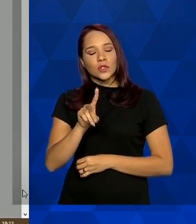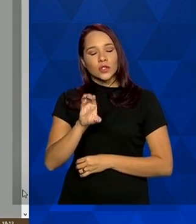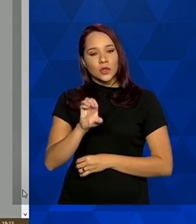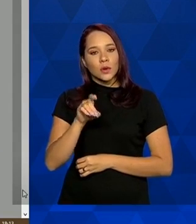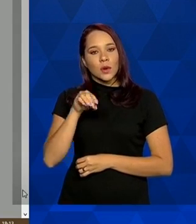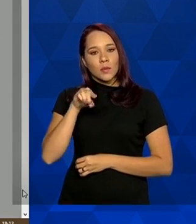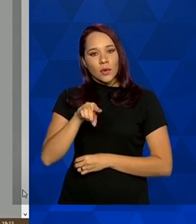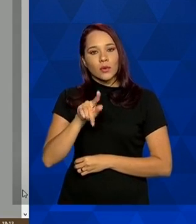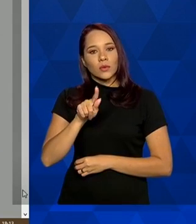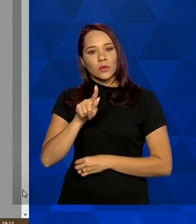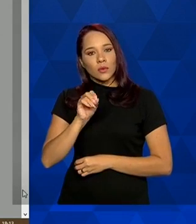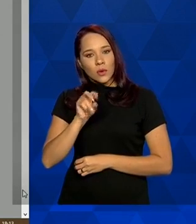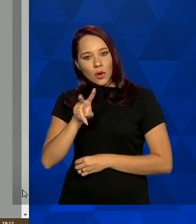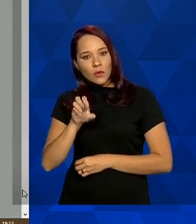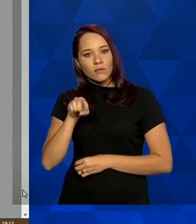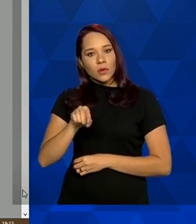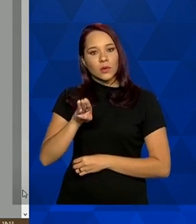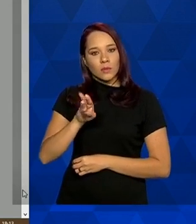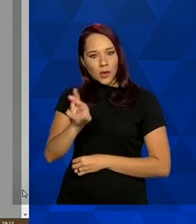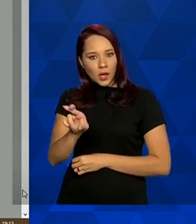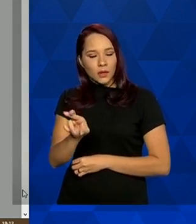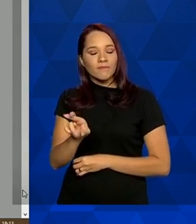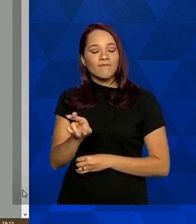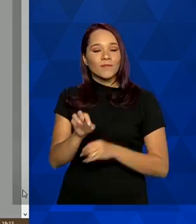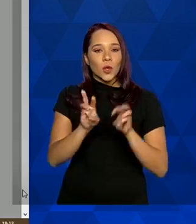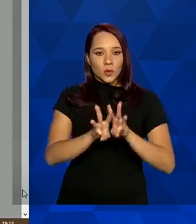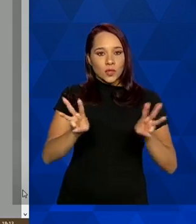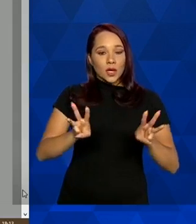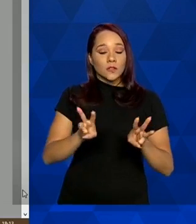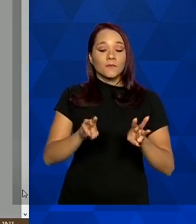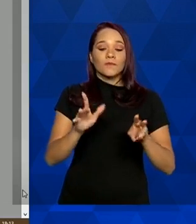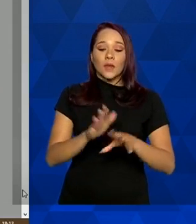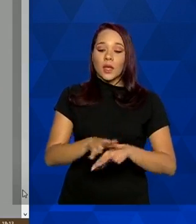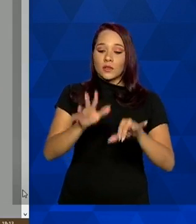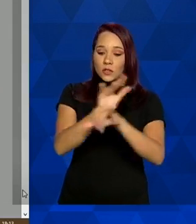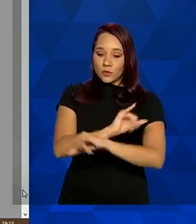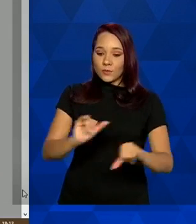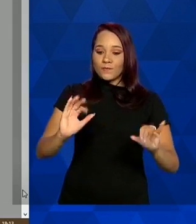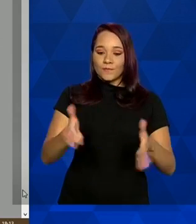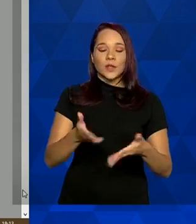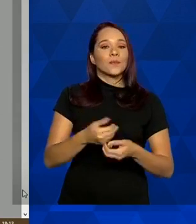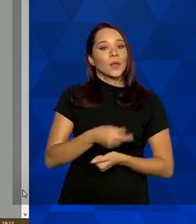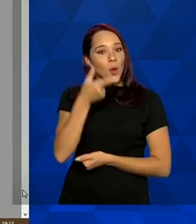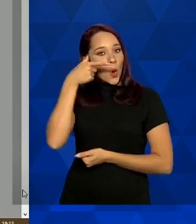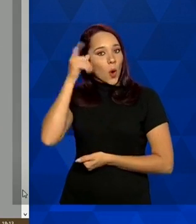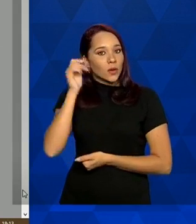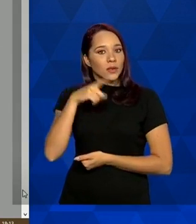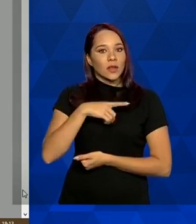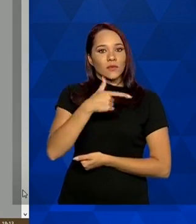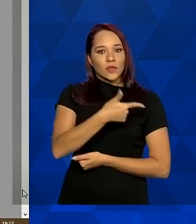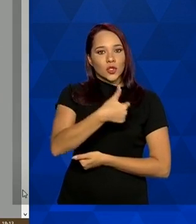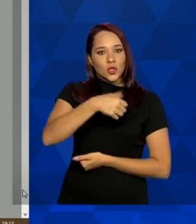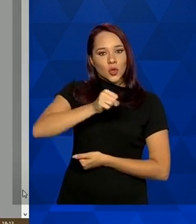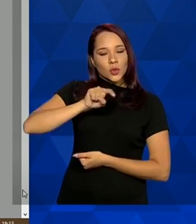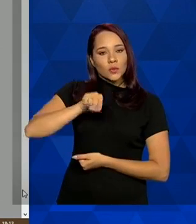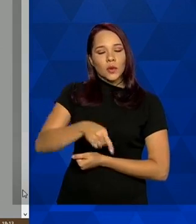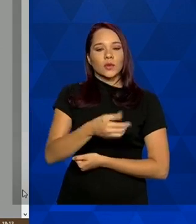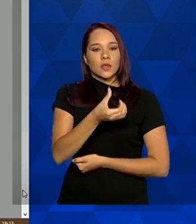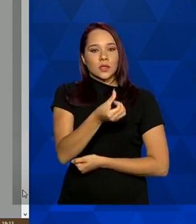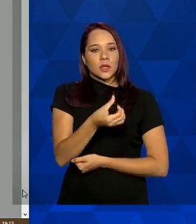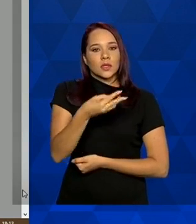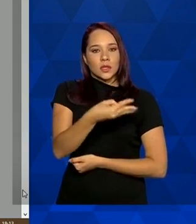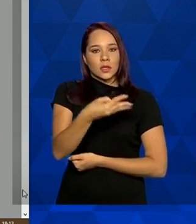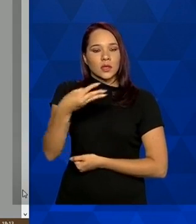de notificação. e, no caso, ontem, nós tivemos 28.673